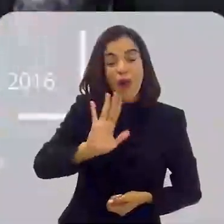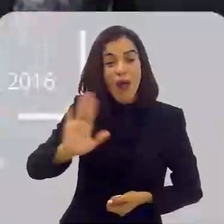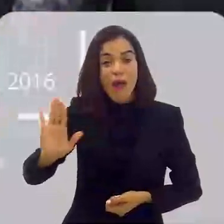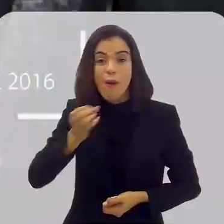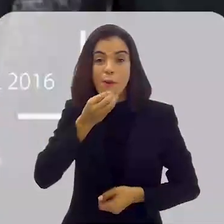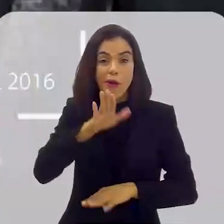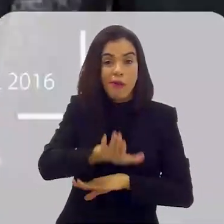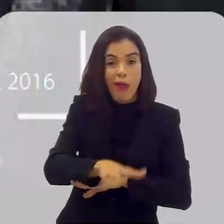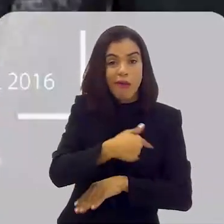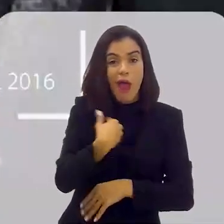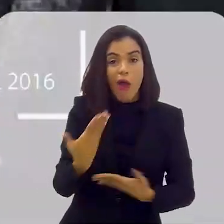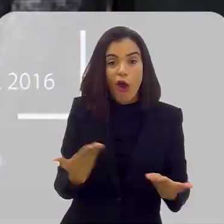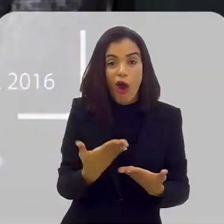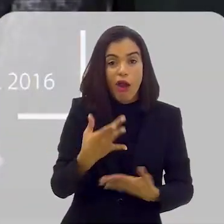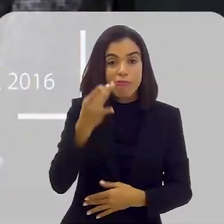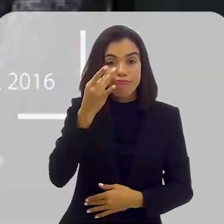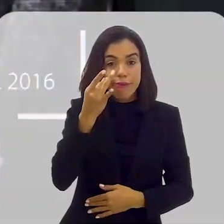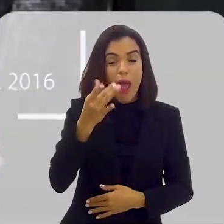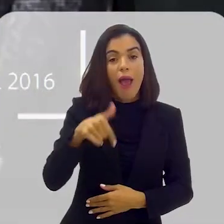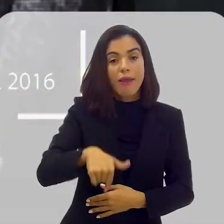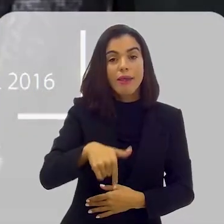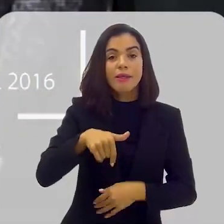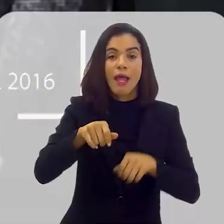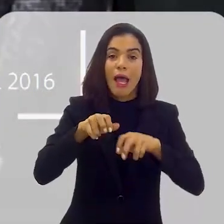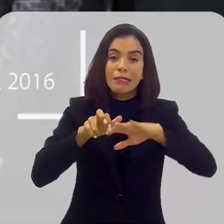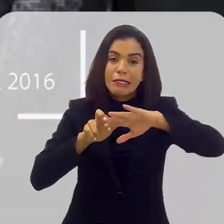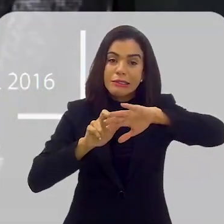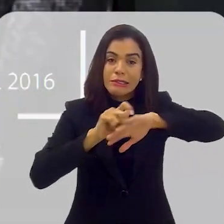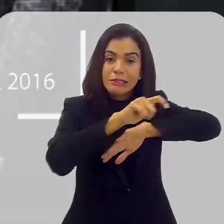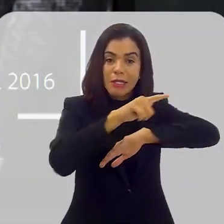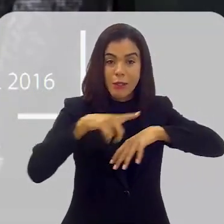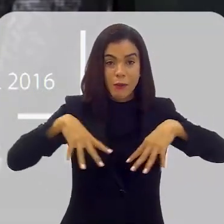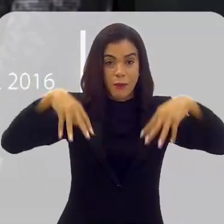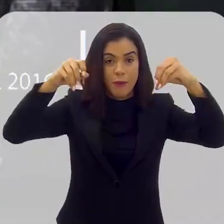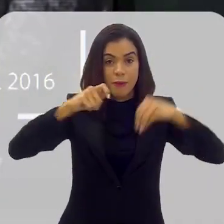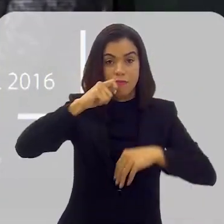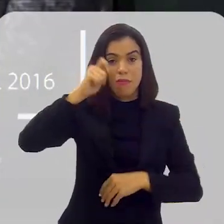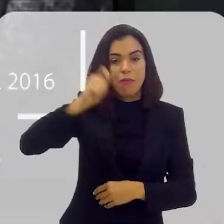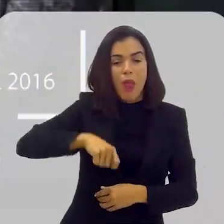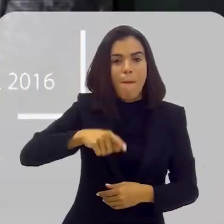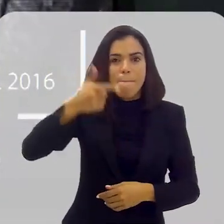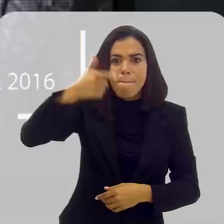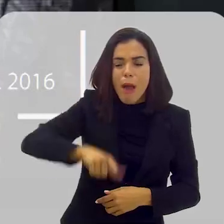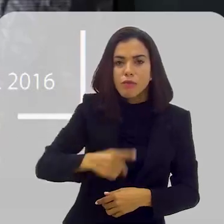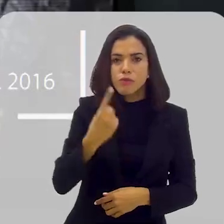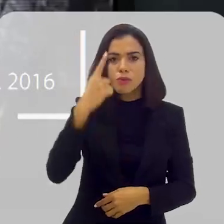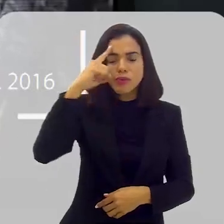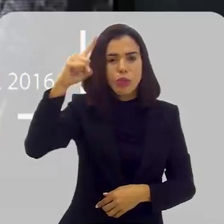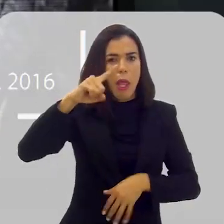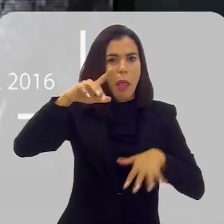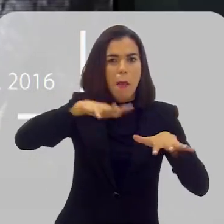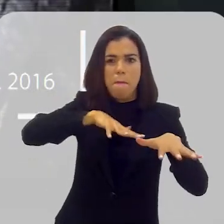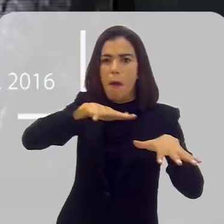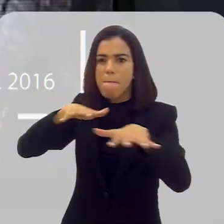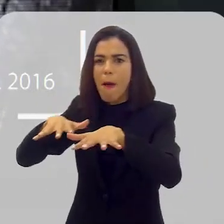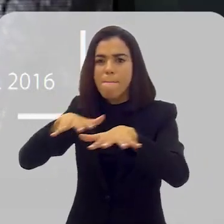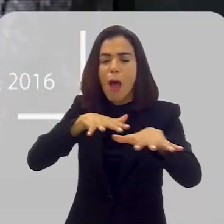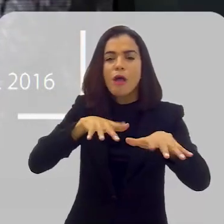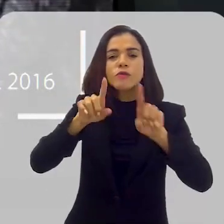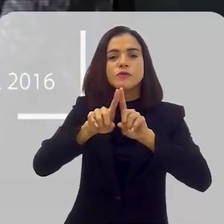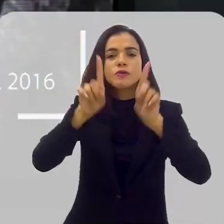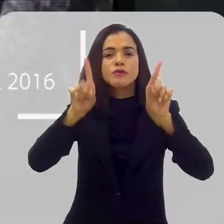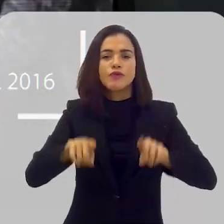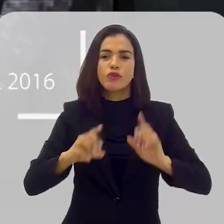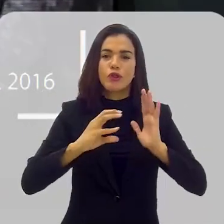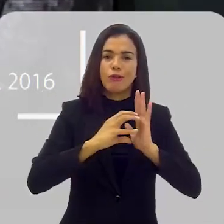Olá, boa tarde. Estamos ao vivo direto das escadarias do Palácio Tiradentes. Hoje é mais um dia de manifestações